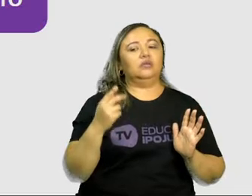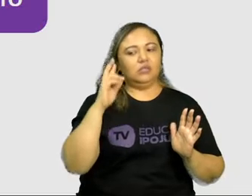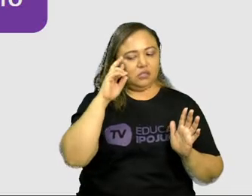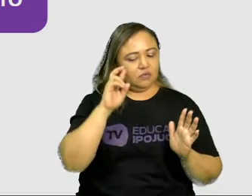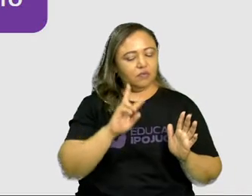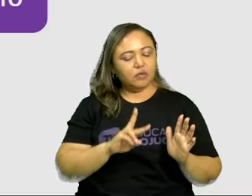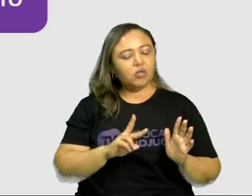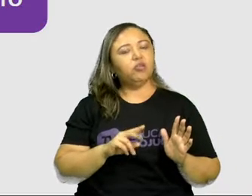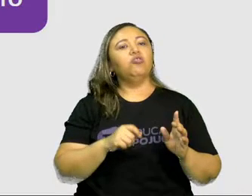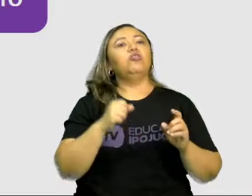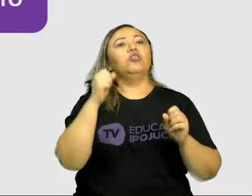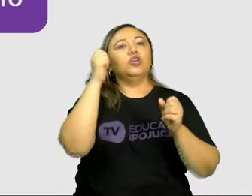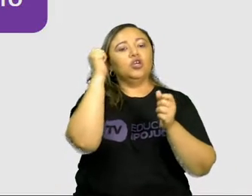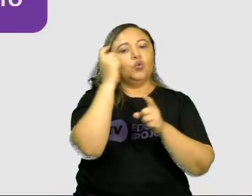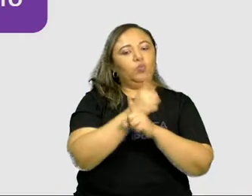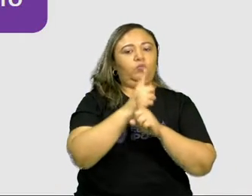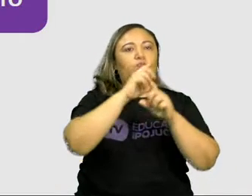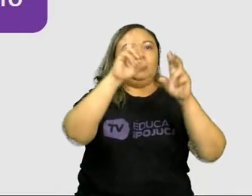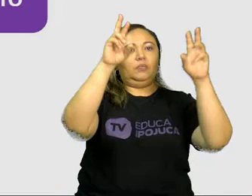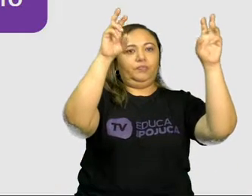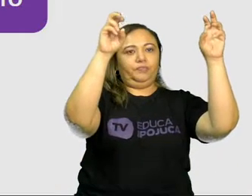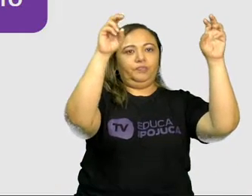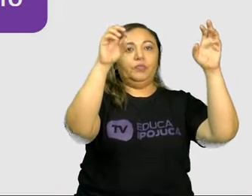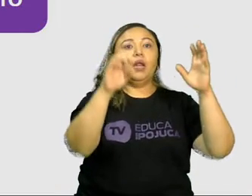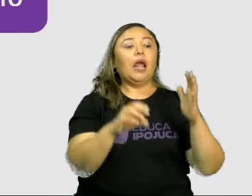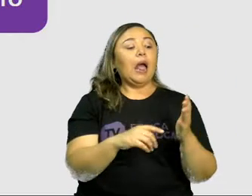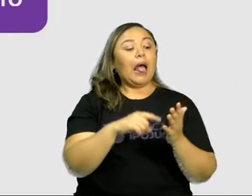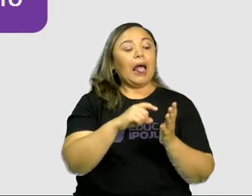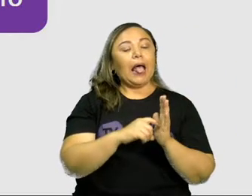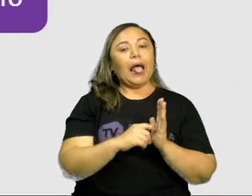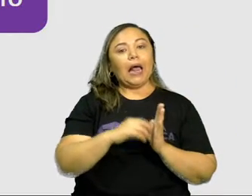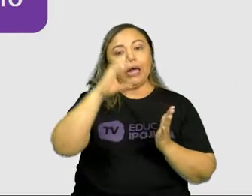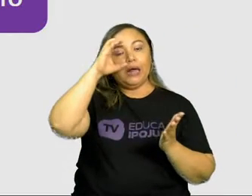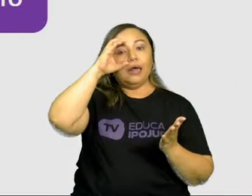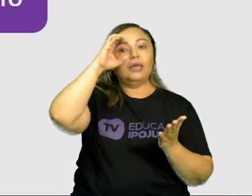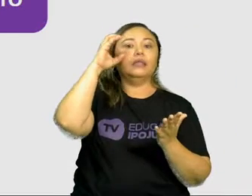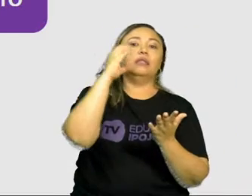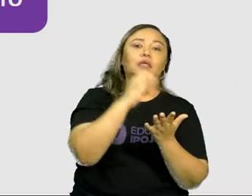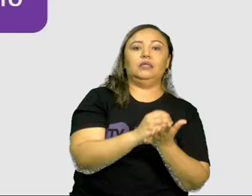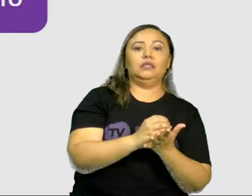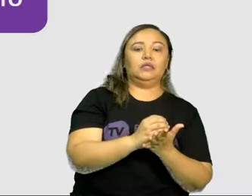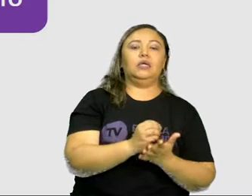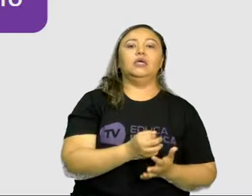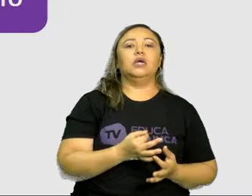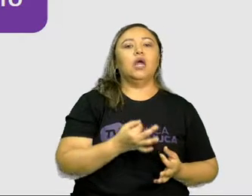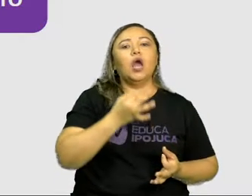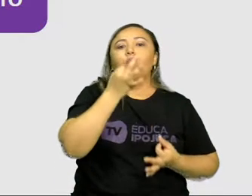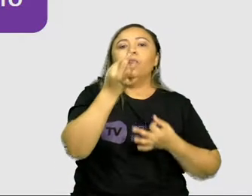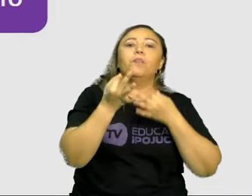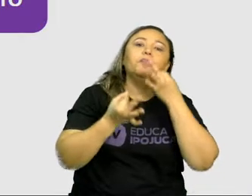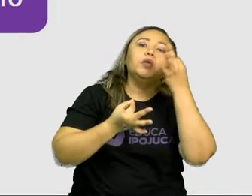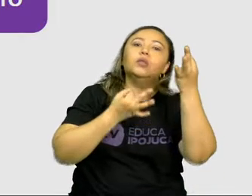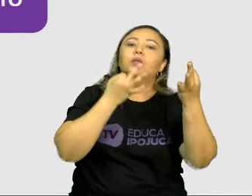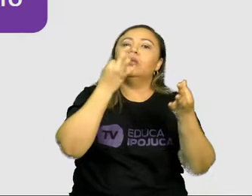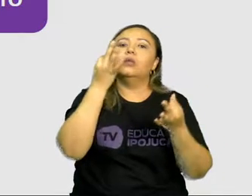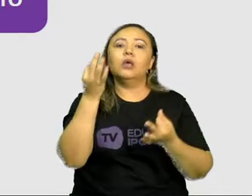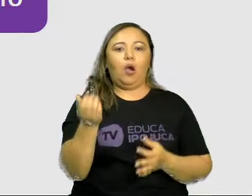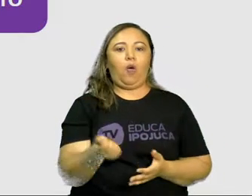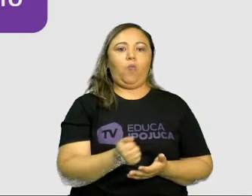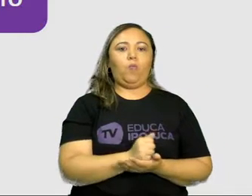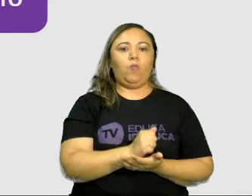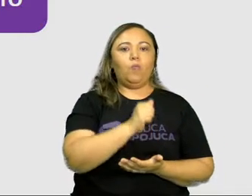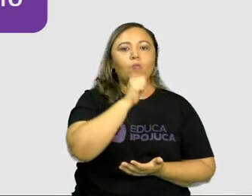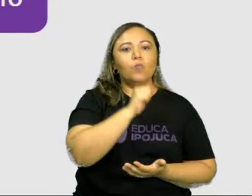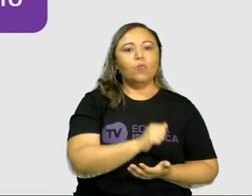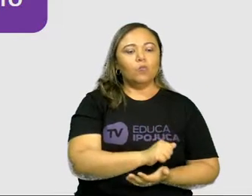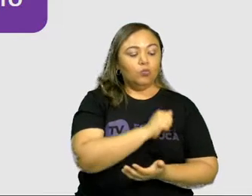vai ser discutido. A tese é a opinião sintetizada, ou seja, resumida, do autor sobre